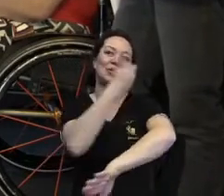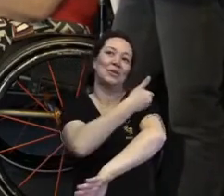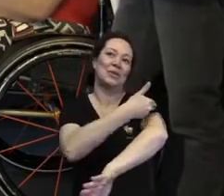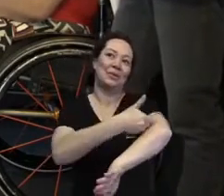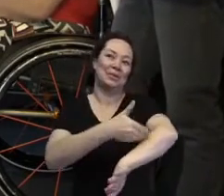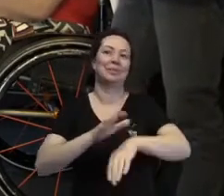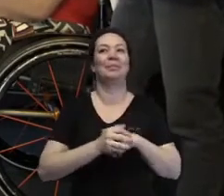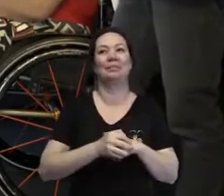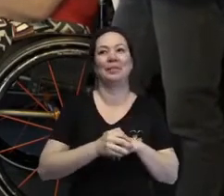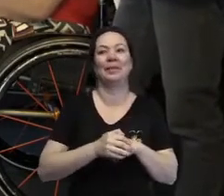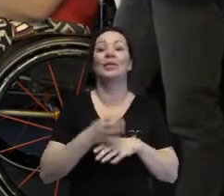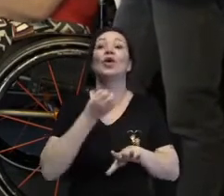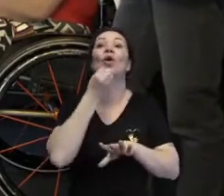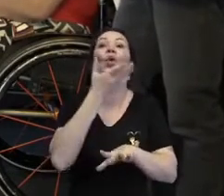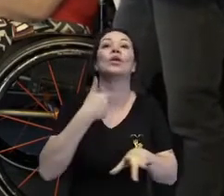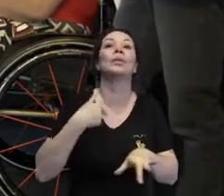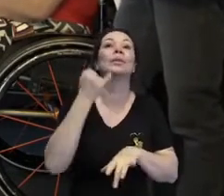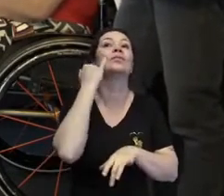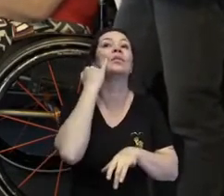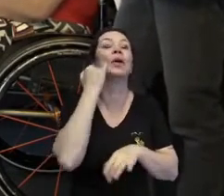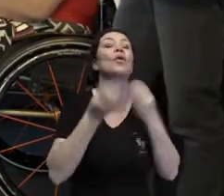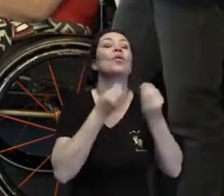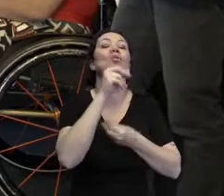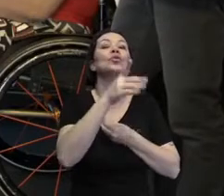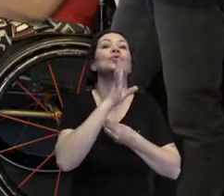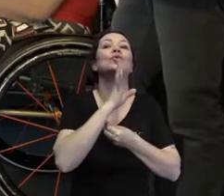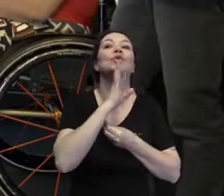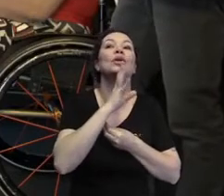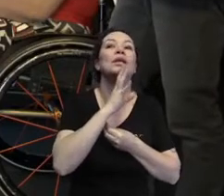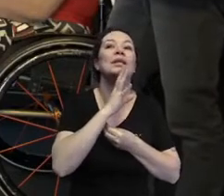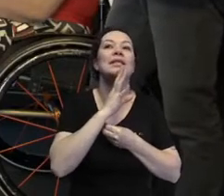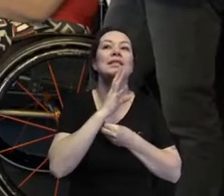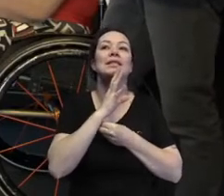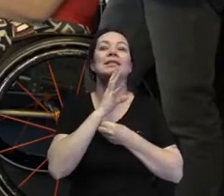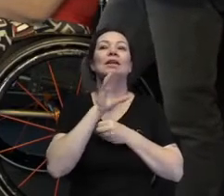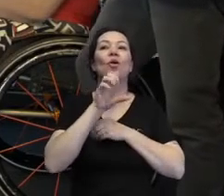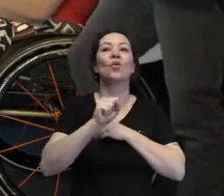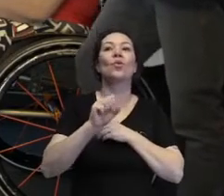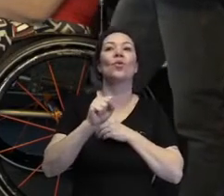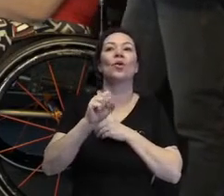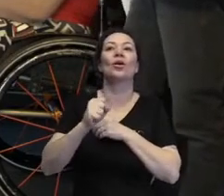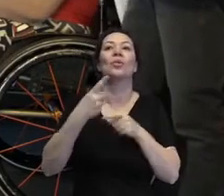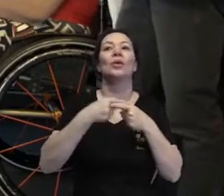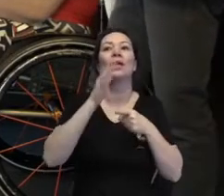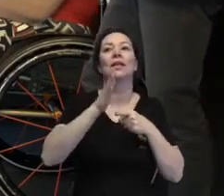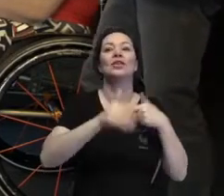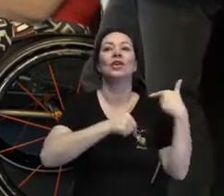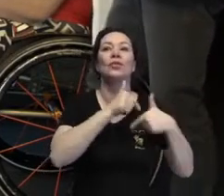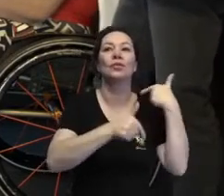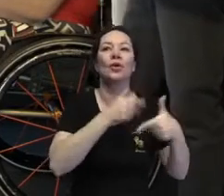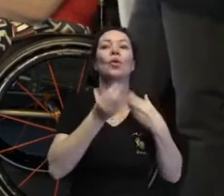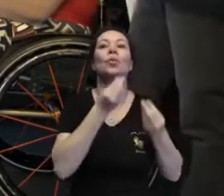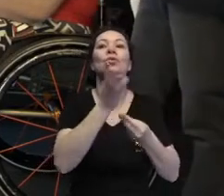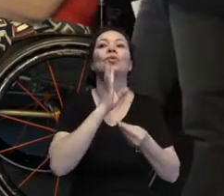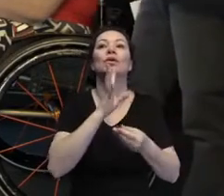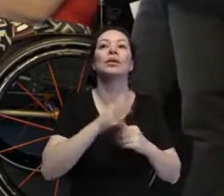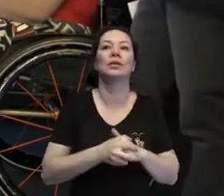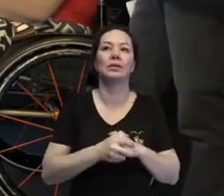Me conta, Isabela, como é que você conheceu esse cara aí que já trilhava um caminho pela inclusão há muitos e muitos anos? Como é que você conheceu?